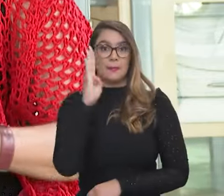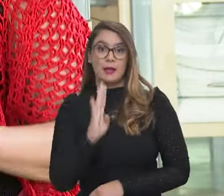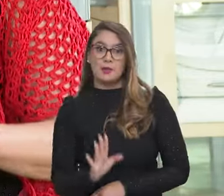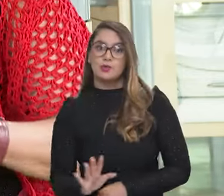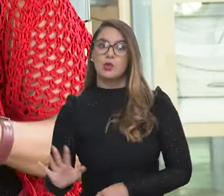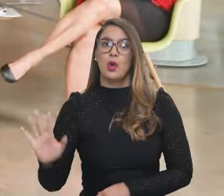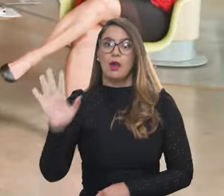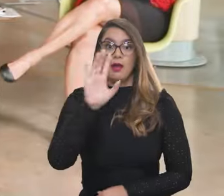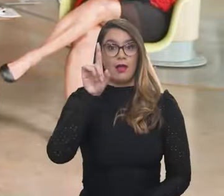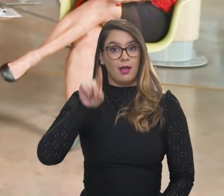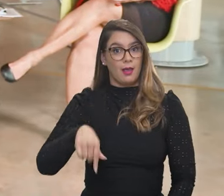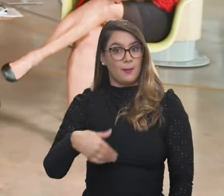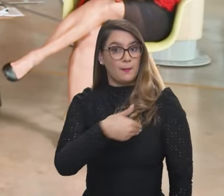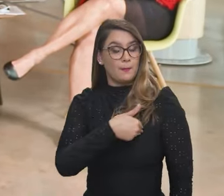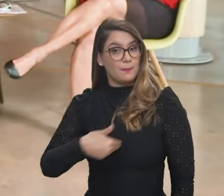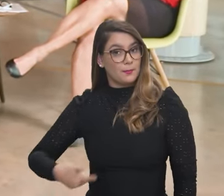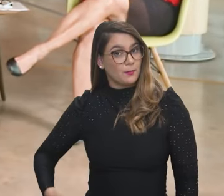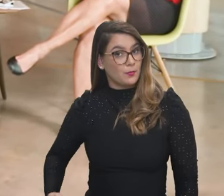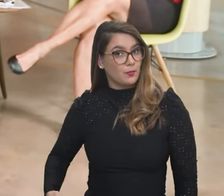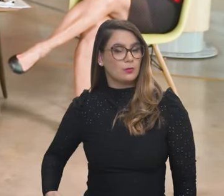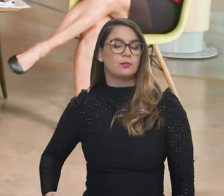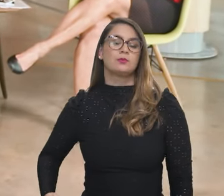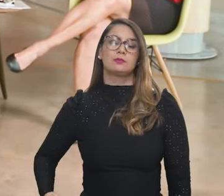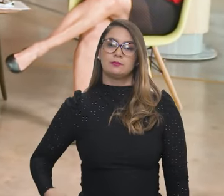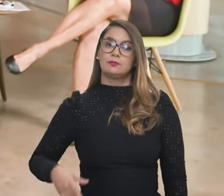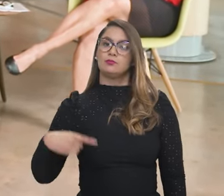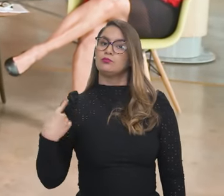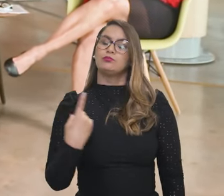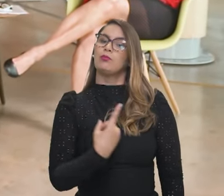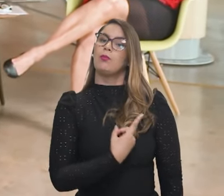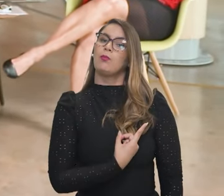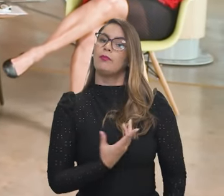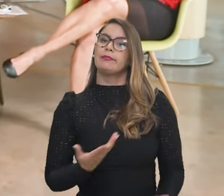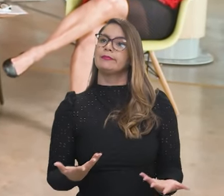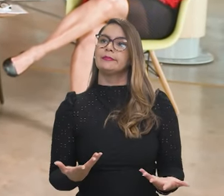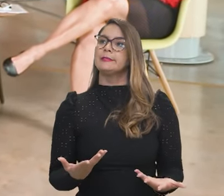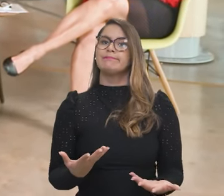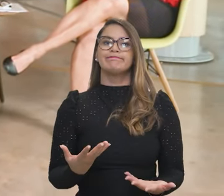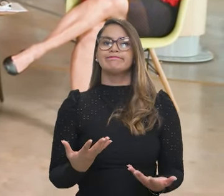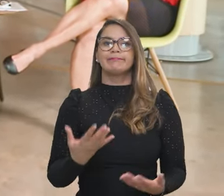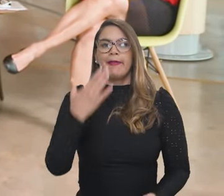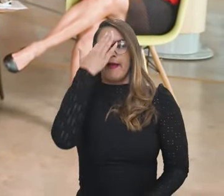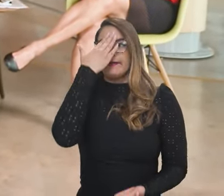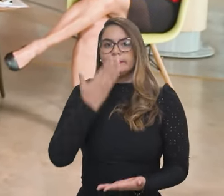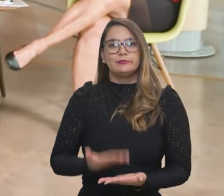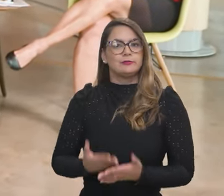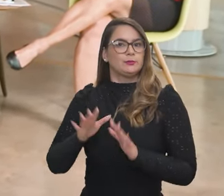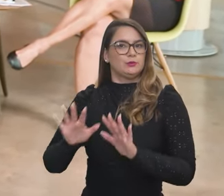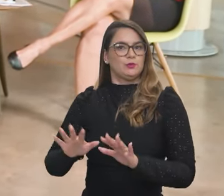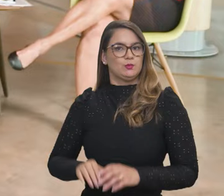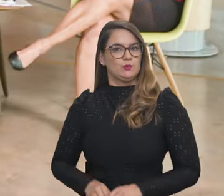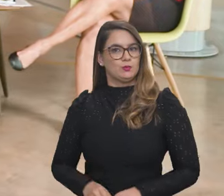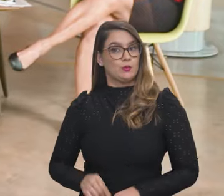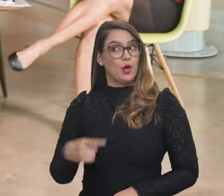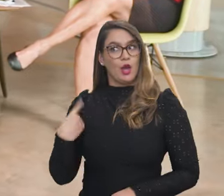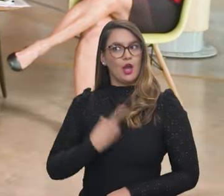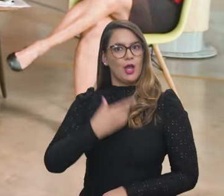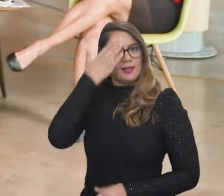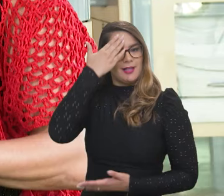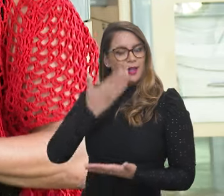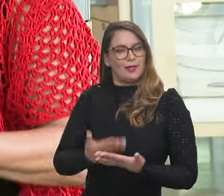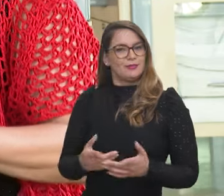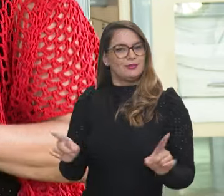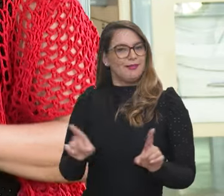Nacional que é eminentemente público, nós não acreditamos nele. Não é que só a gente